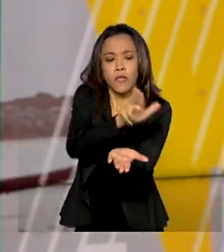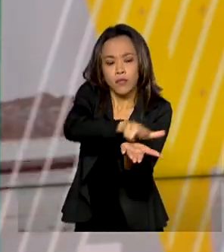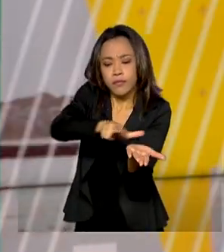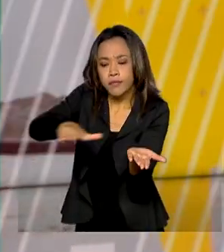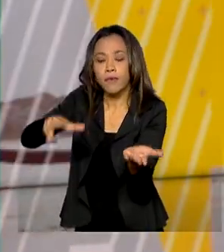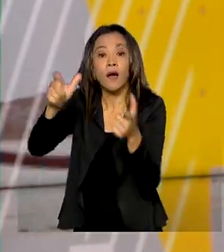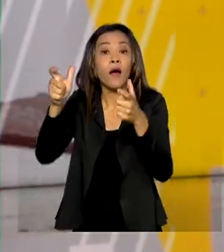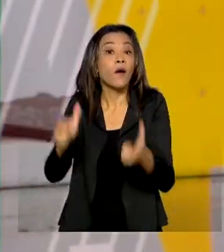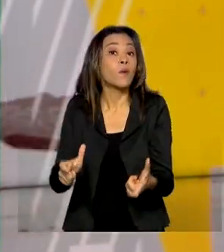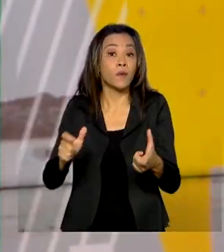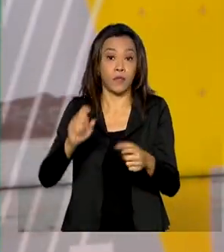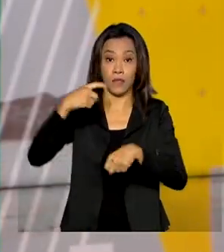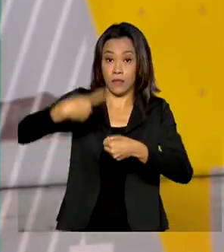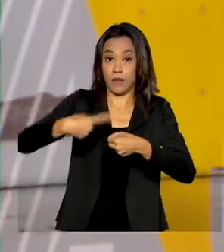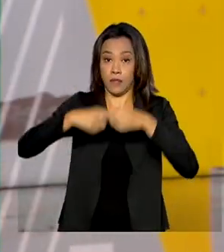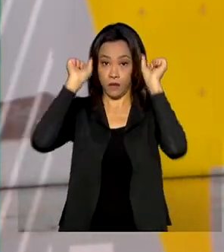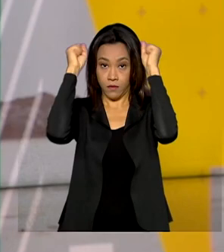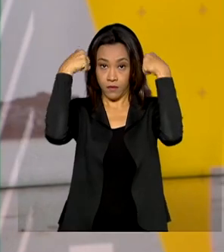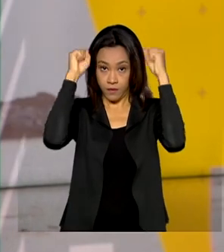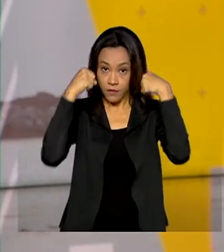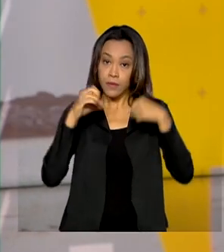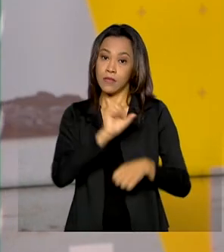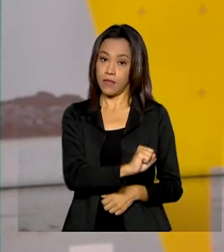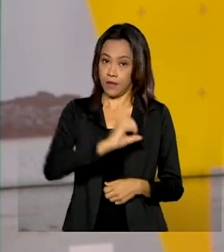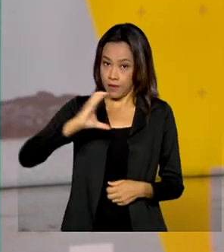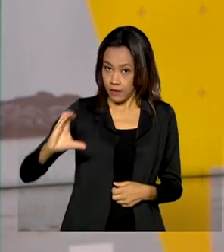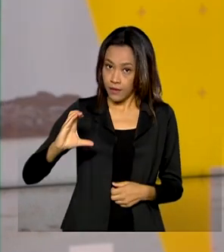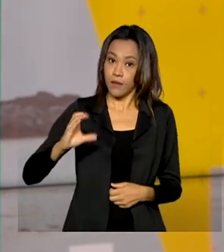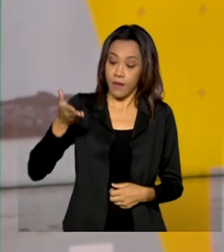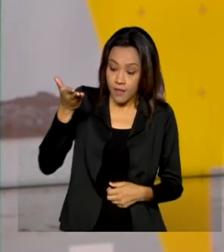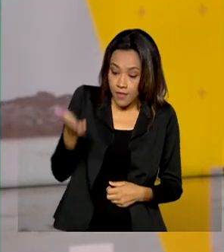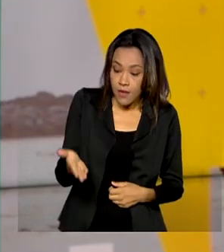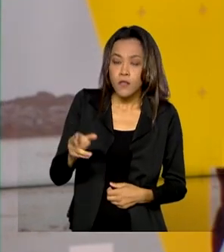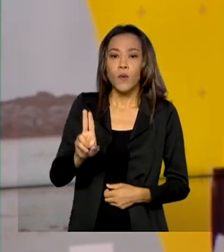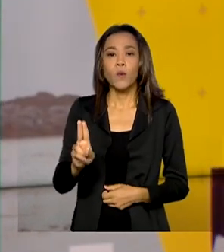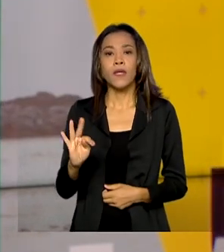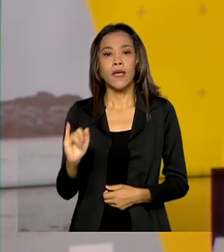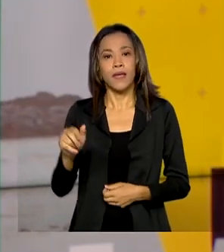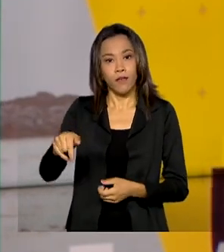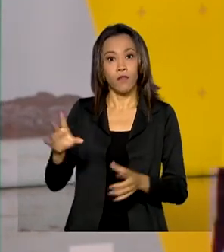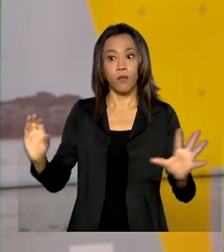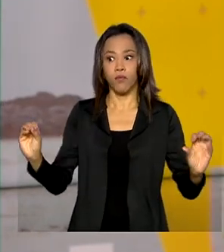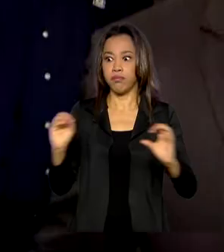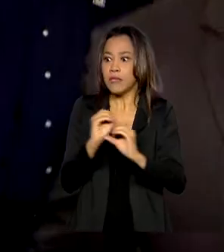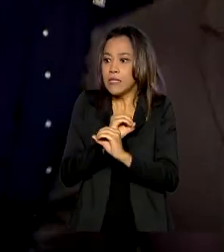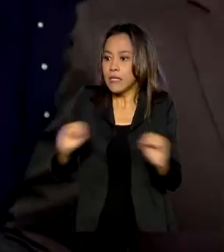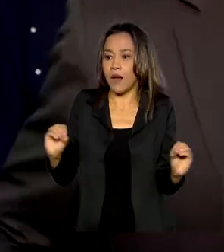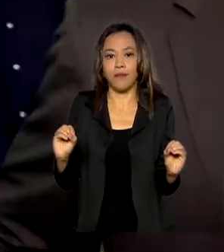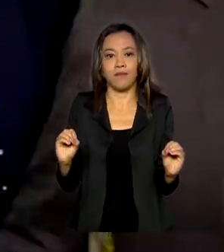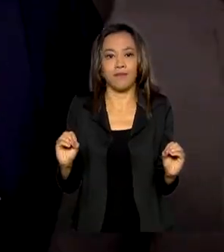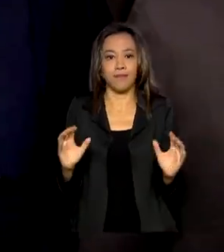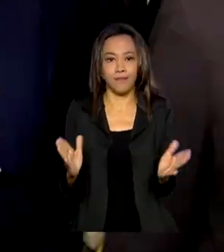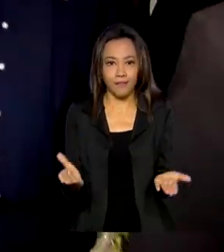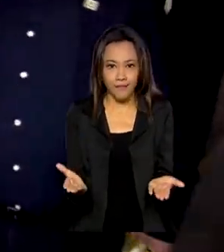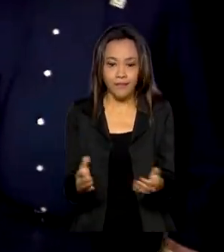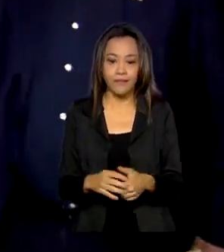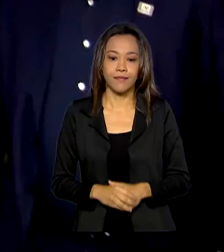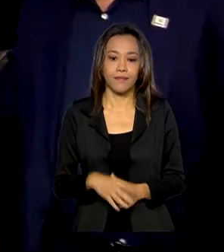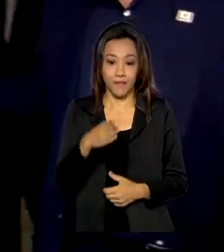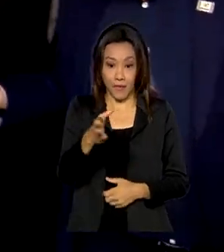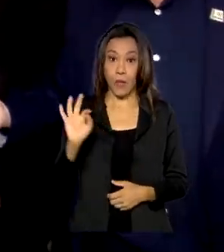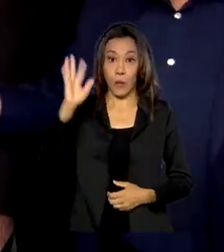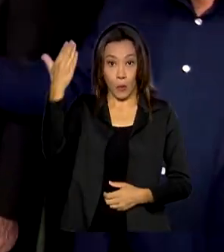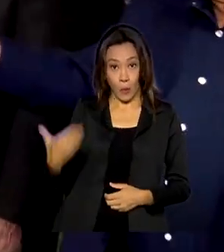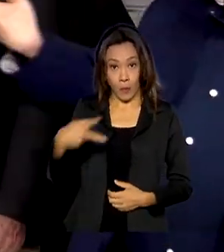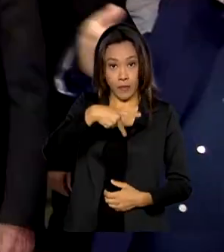Chapecó, Santa Catarina. A ocupação de leitos de UTI semi-intensiva no centro foi zerado. O presidente veio